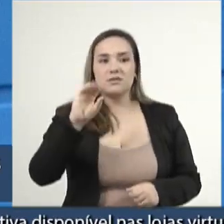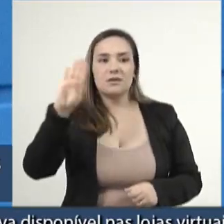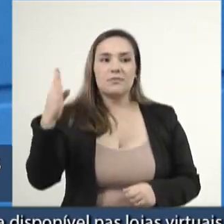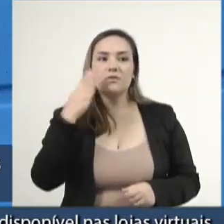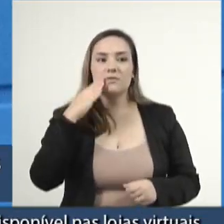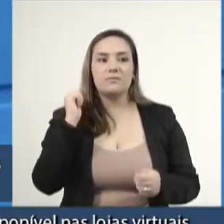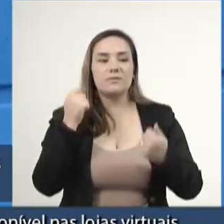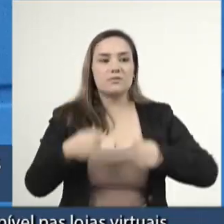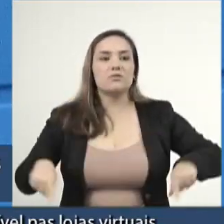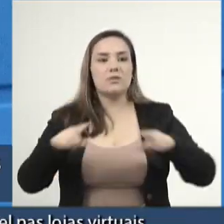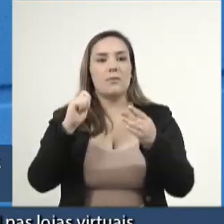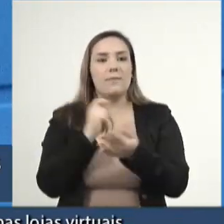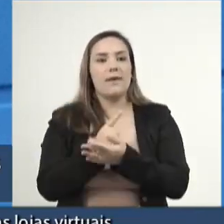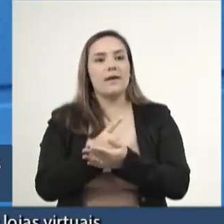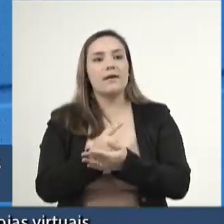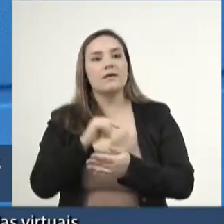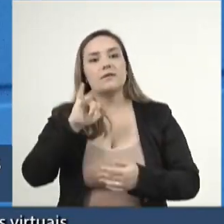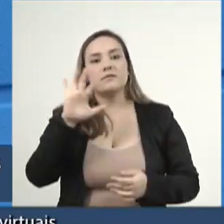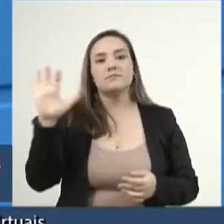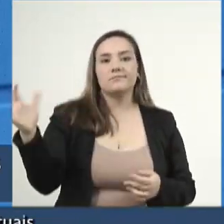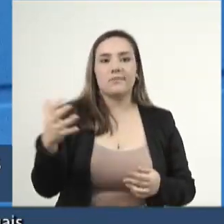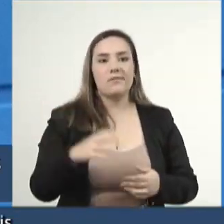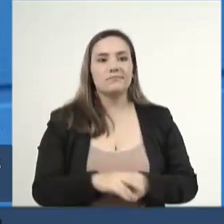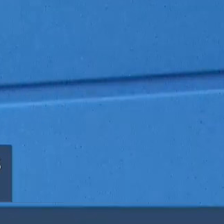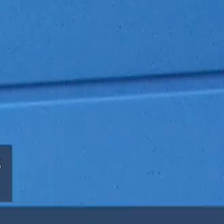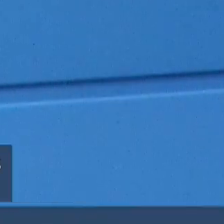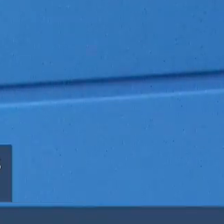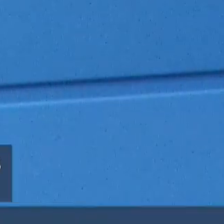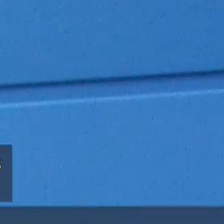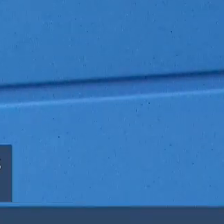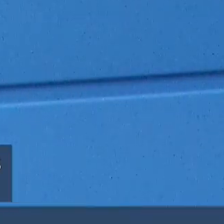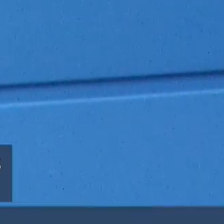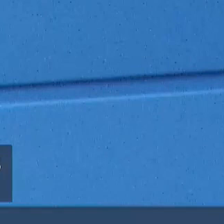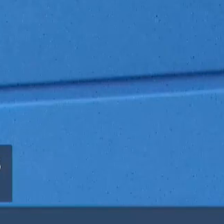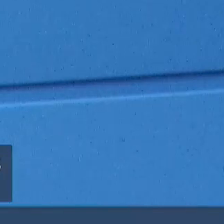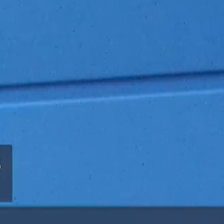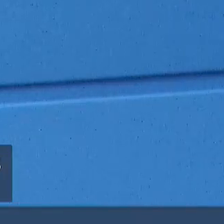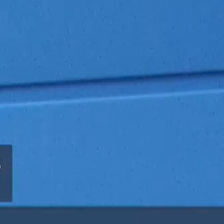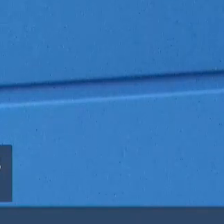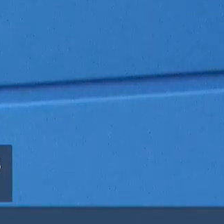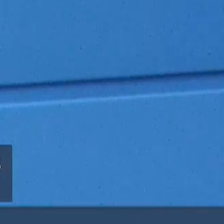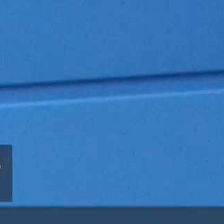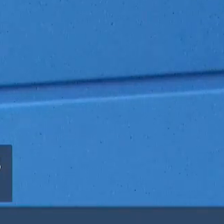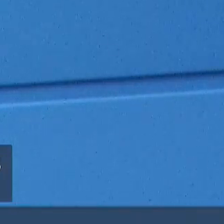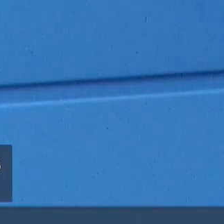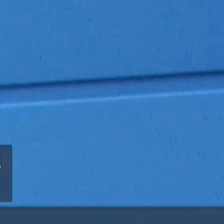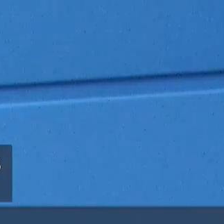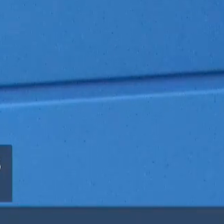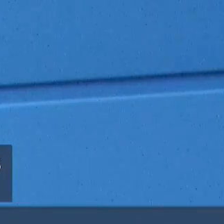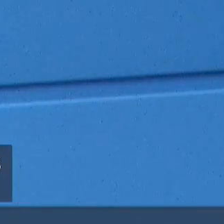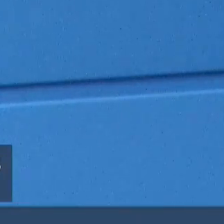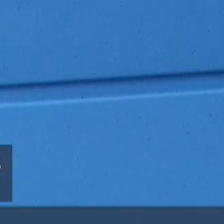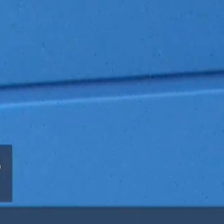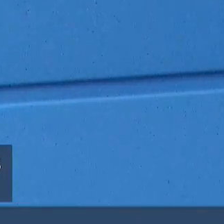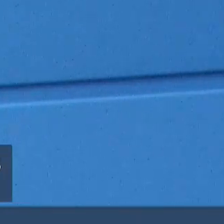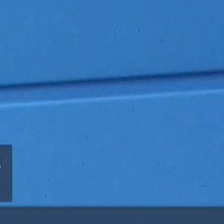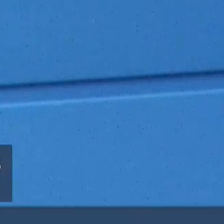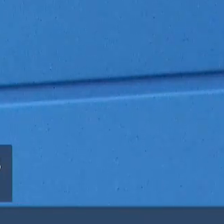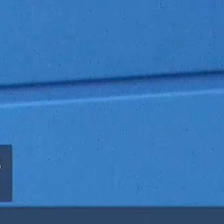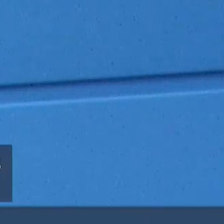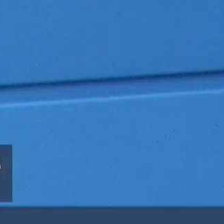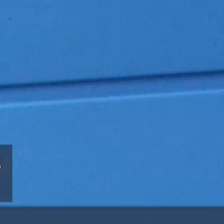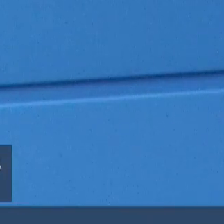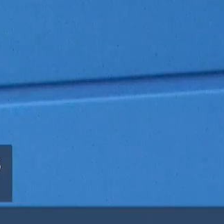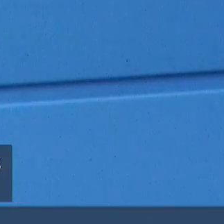da cobrança de imposto de renda. Foram 460 mil pessoas que declararam possuir uma ocupação principal à